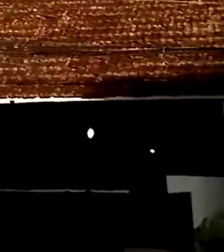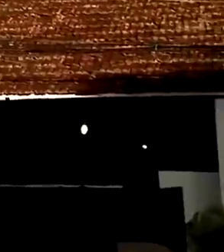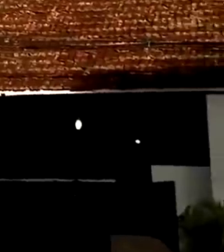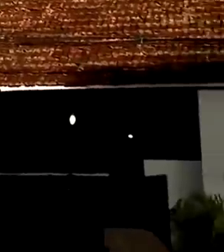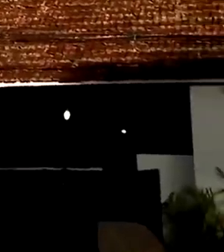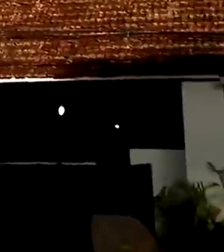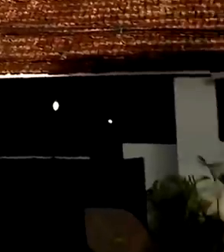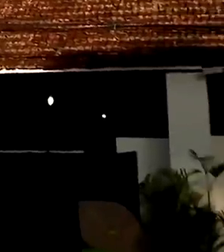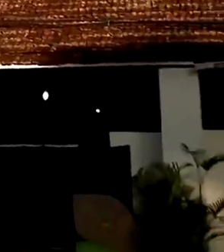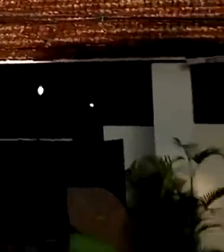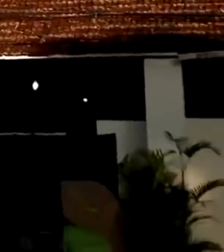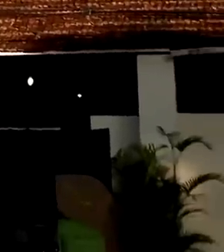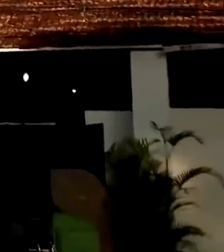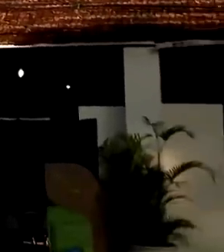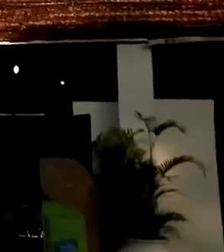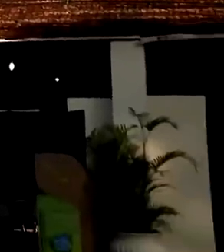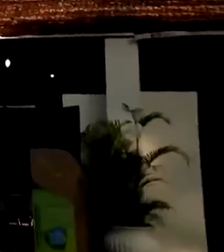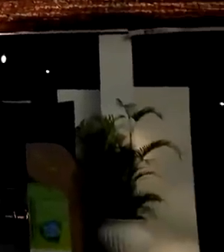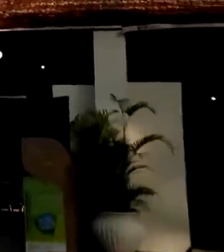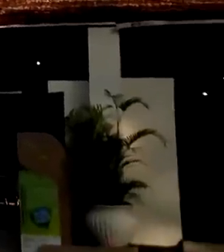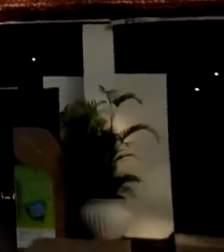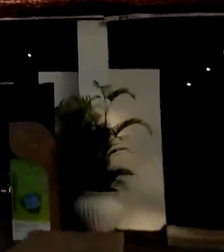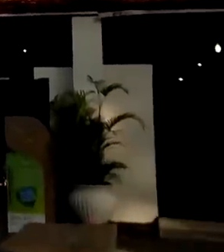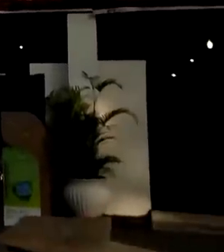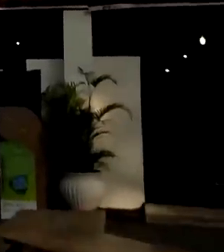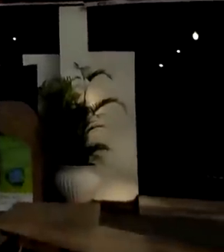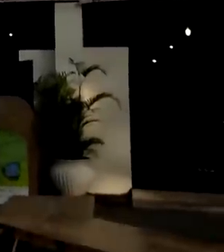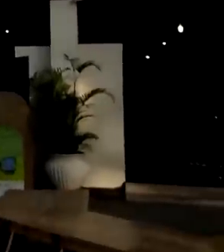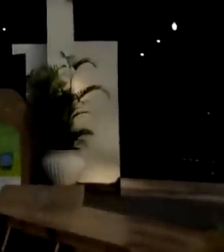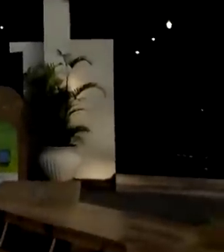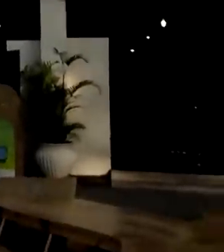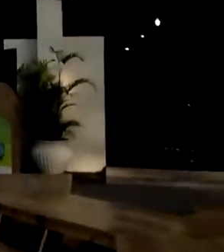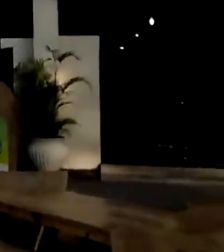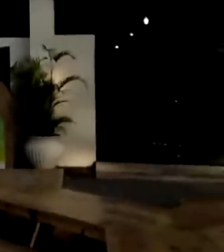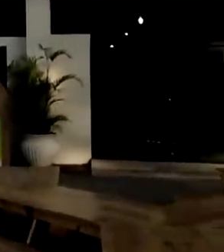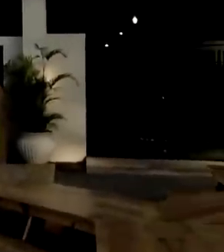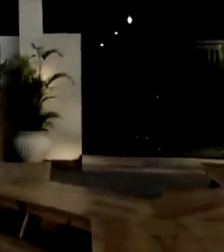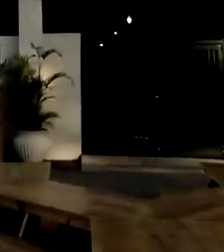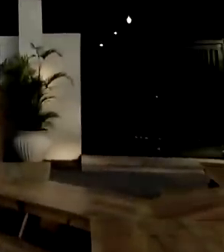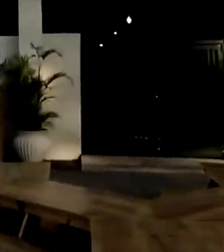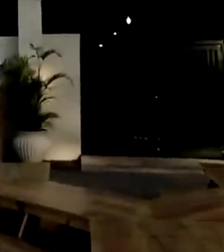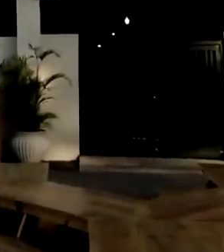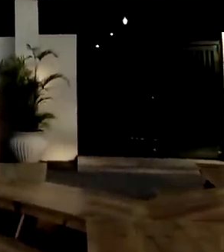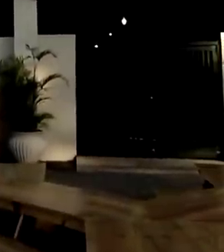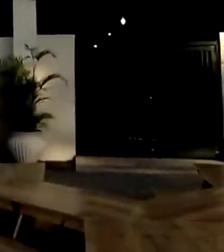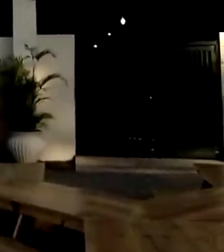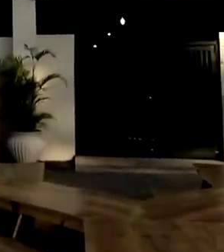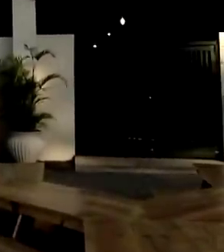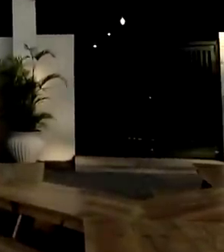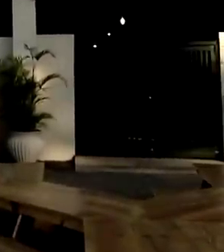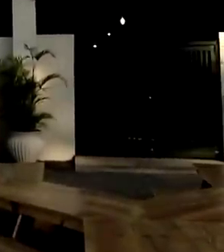Transcrição Legendas Negri